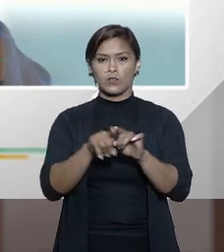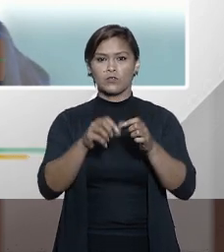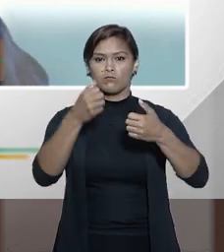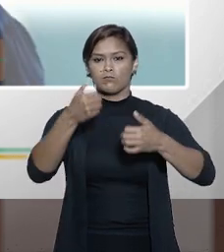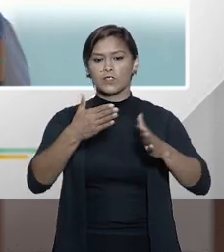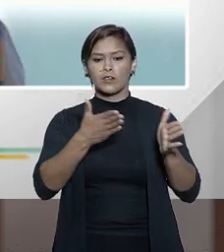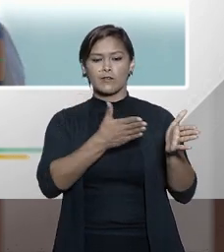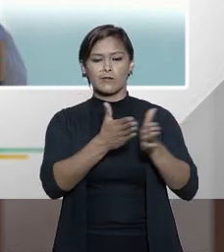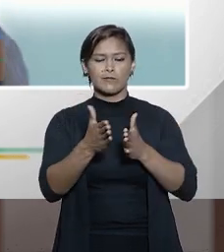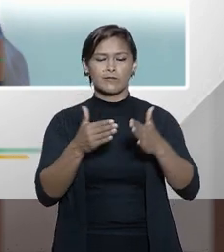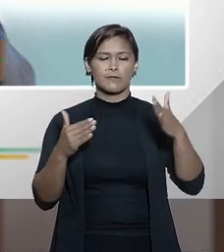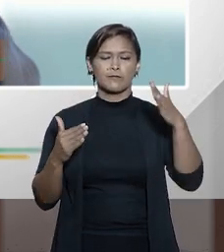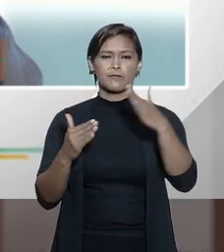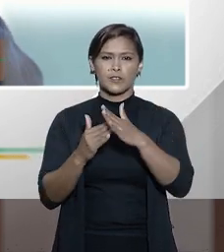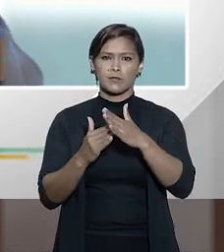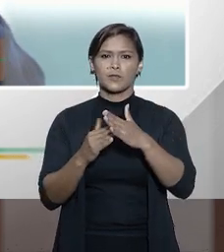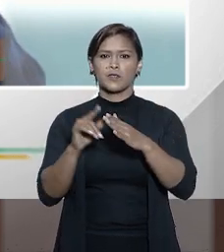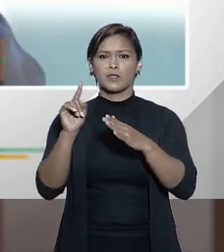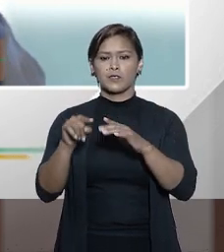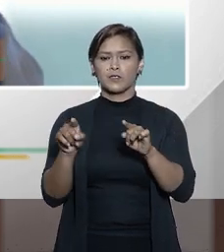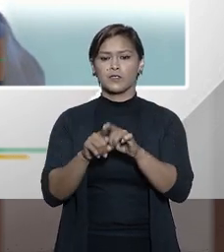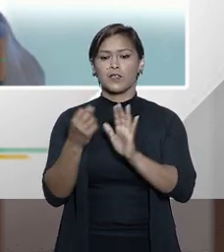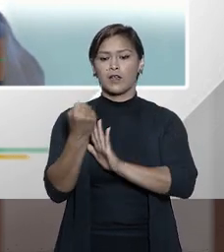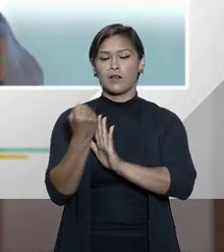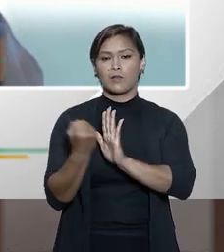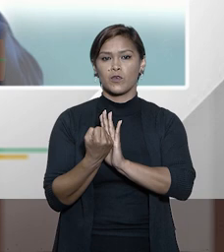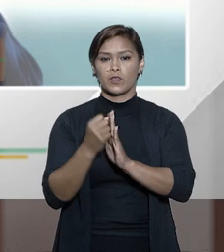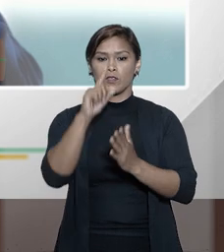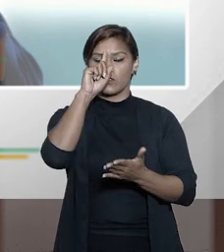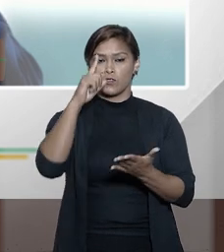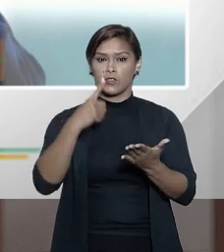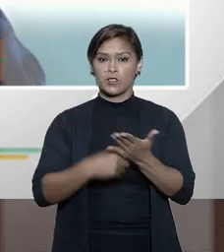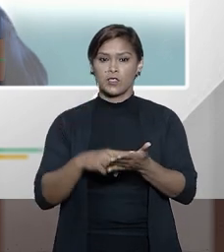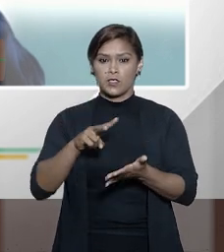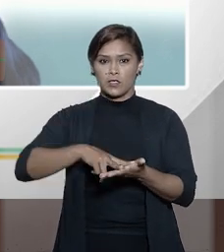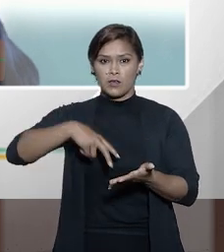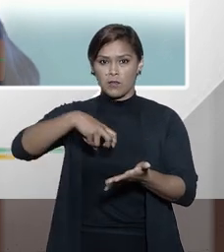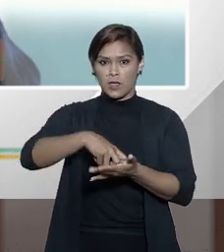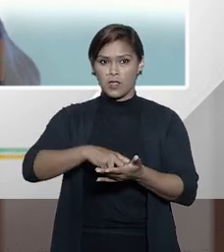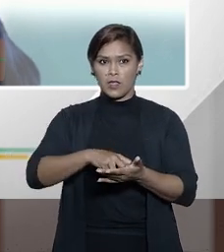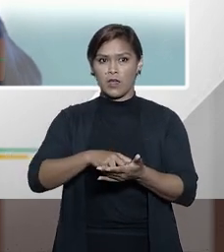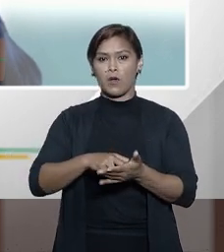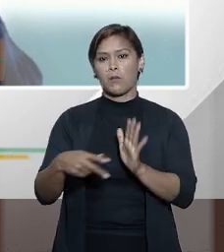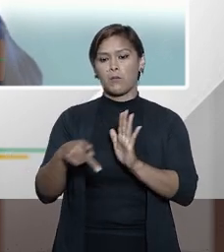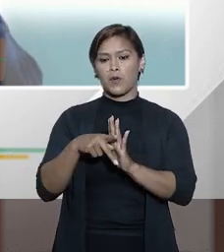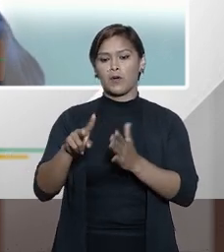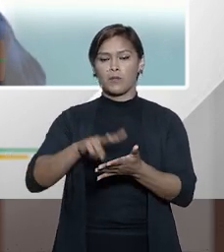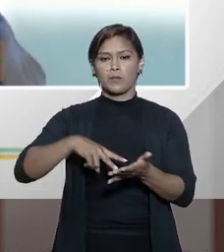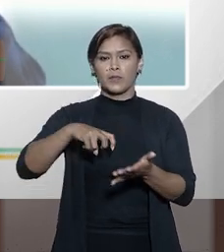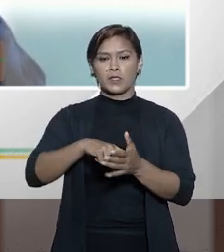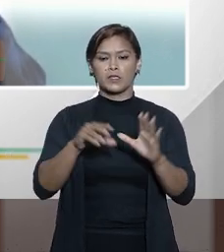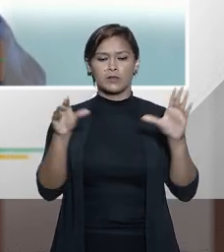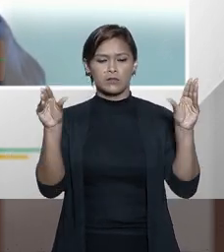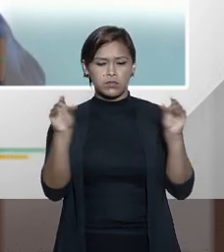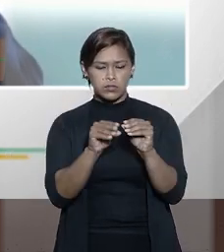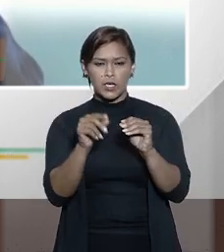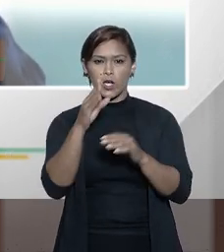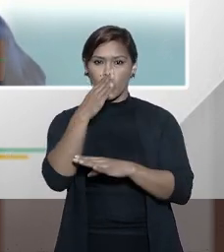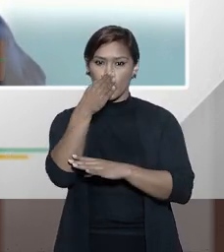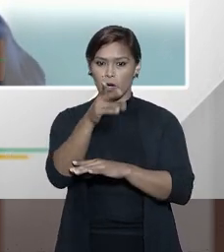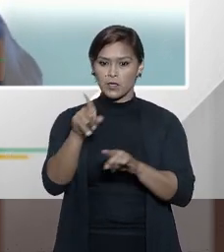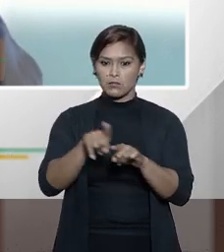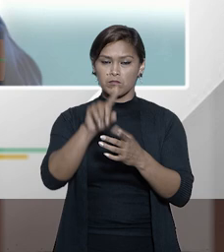inviabilizava a homologação de decisão penal para efeitos penais, restringia o